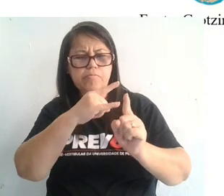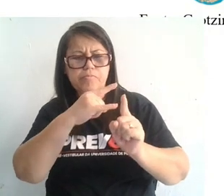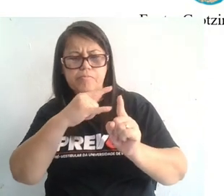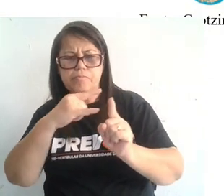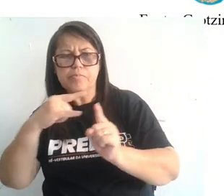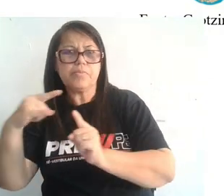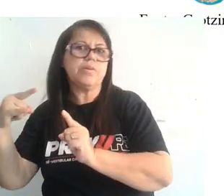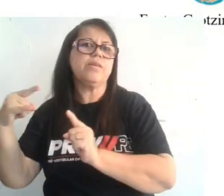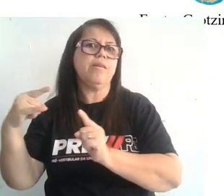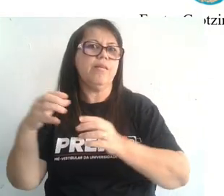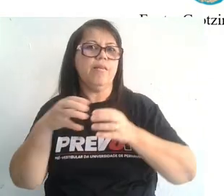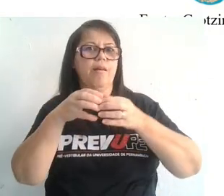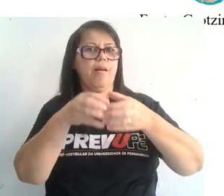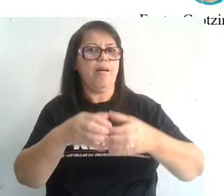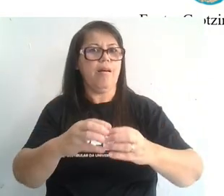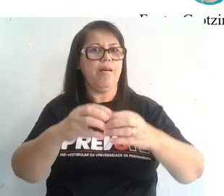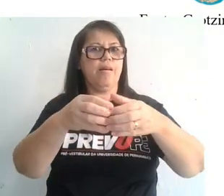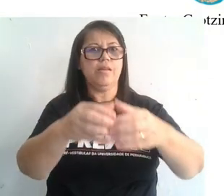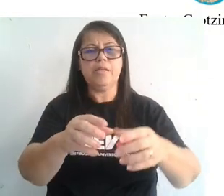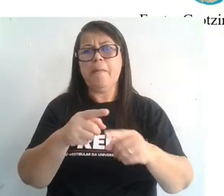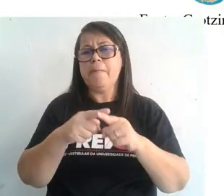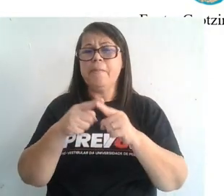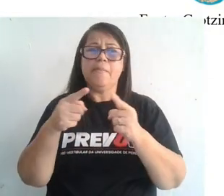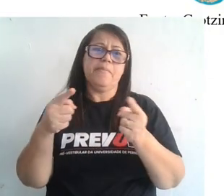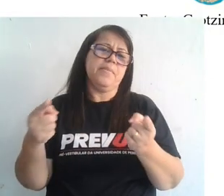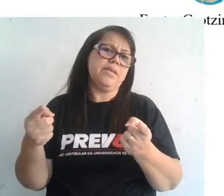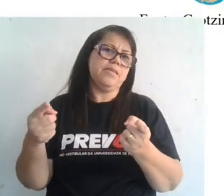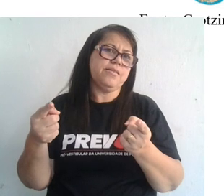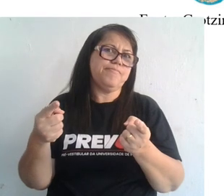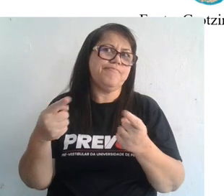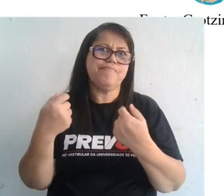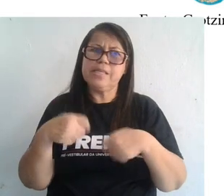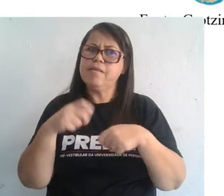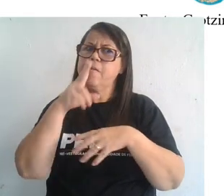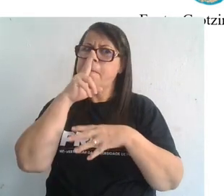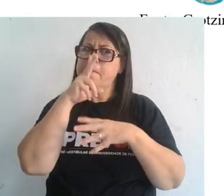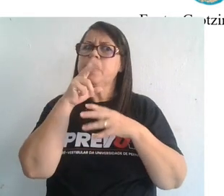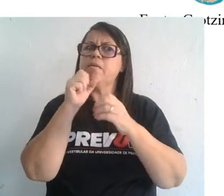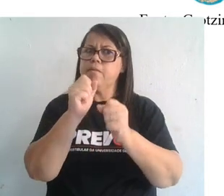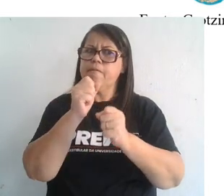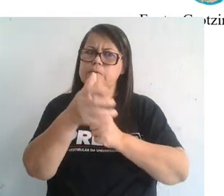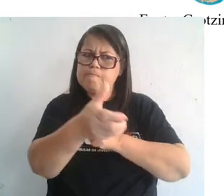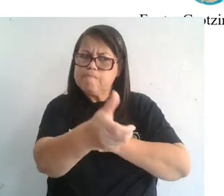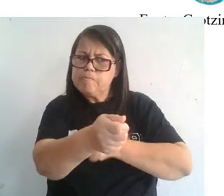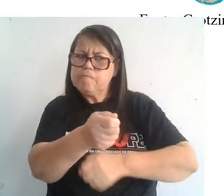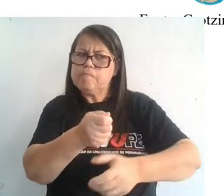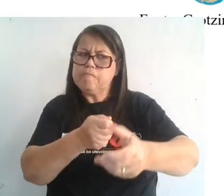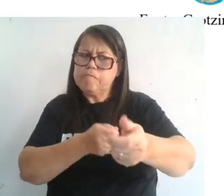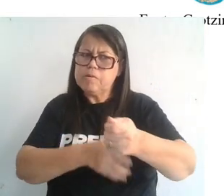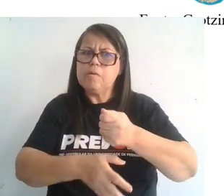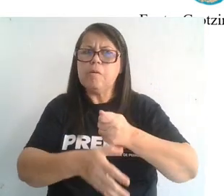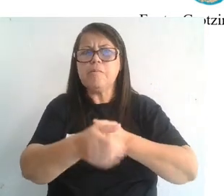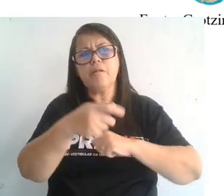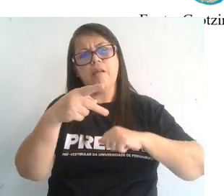esse bloco de rocha, as forças de maré. Só que fisicamente precisava ter muita força para puxar esses blocos